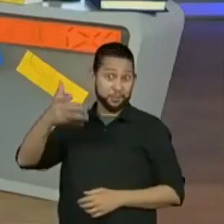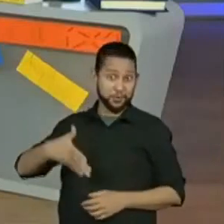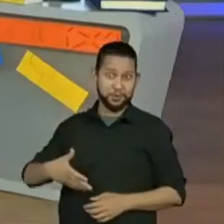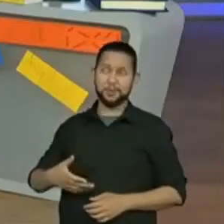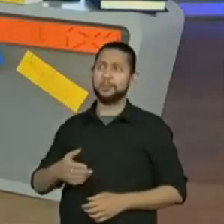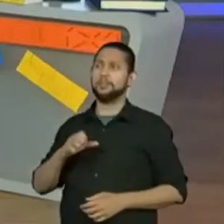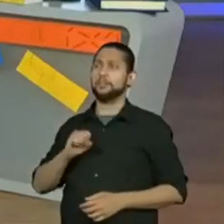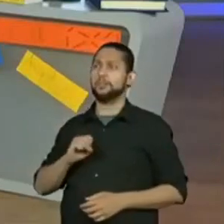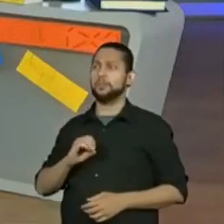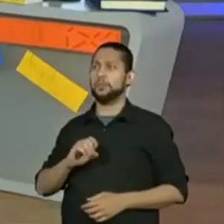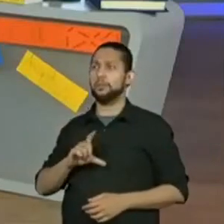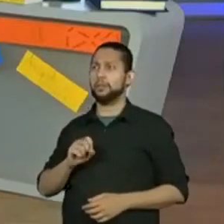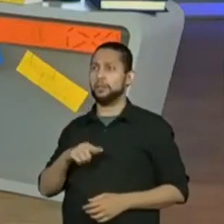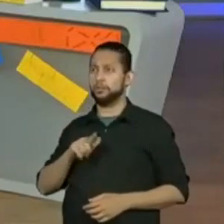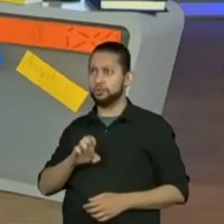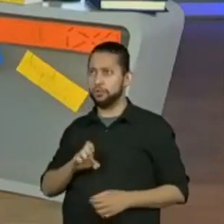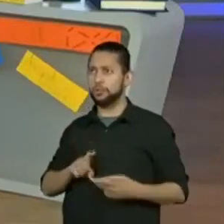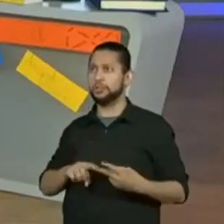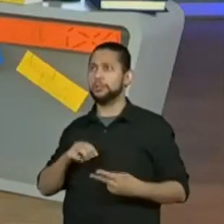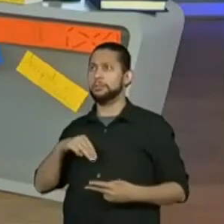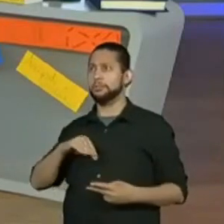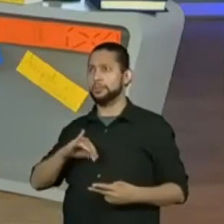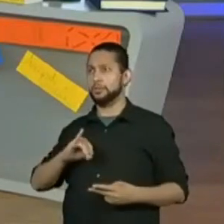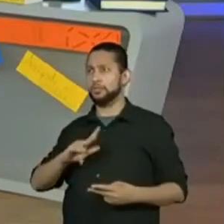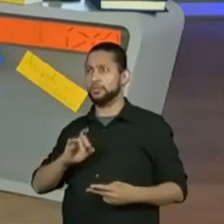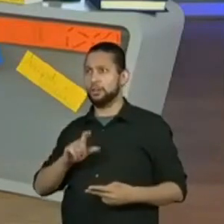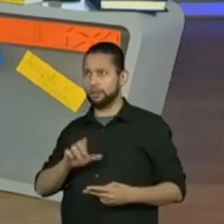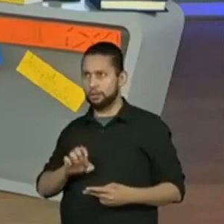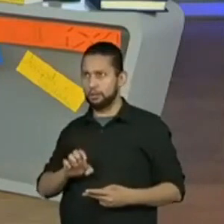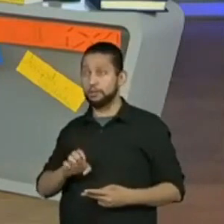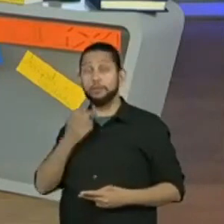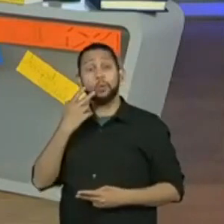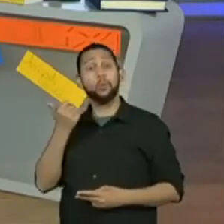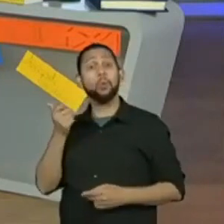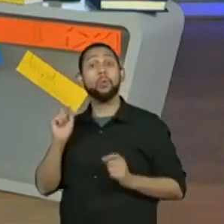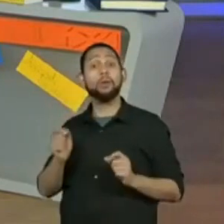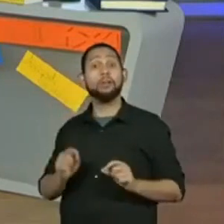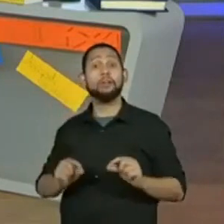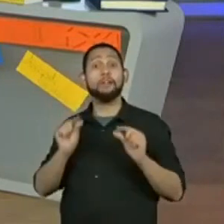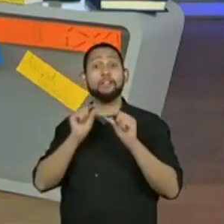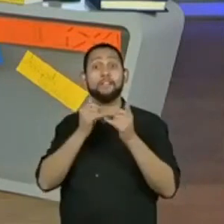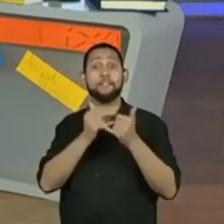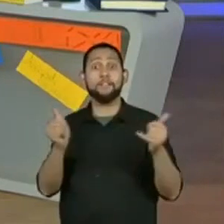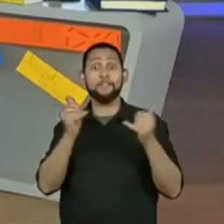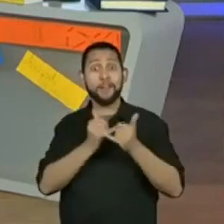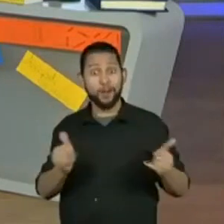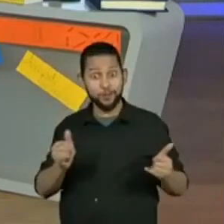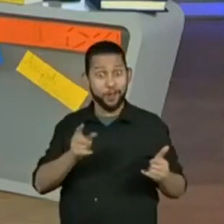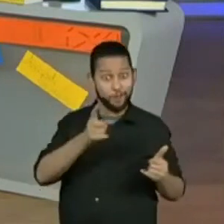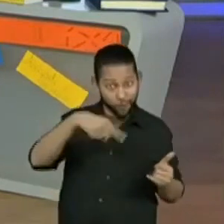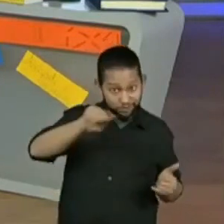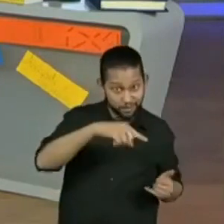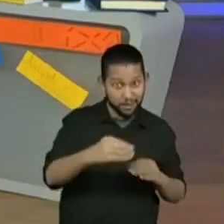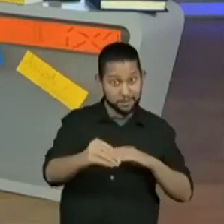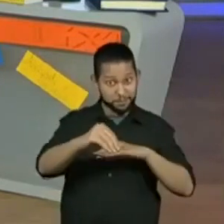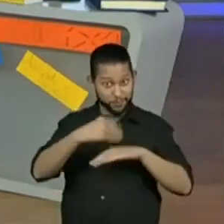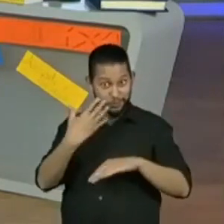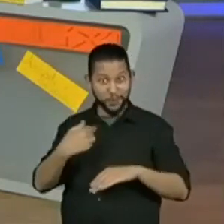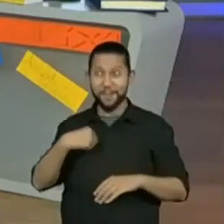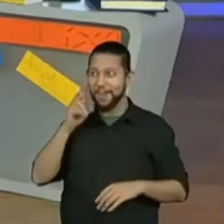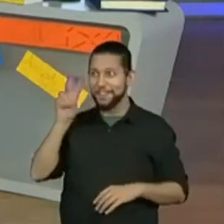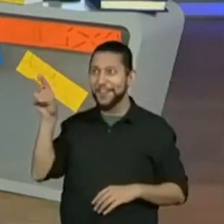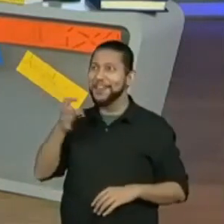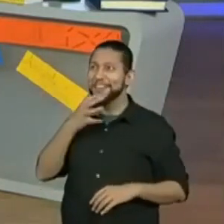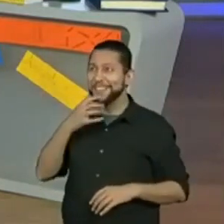para o Solange, para o Suelen, para o Michele, já colocaram que os versos que vocês deram, tem gente que lembrou que deu